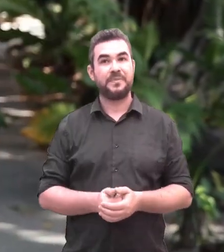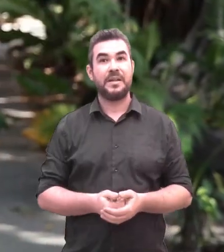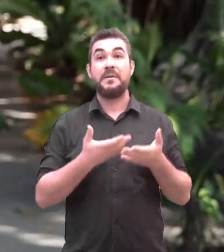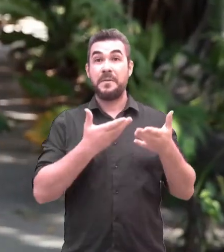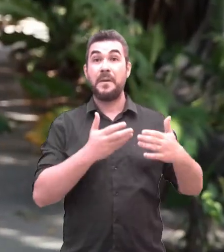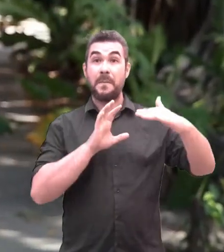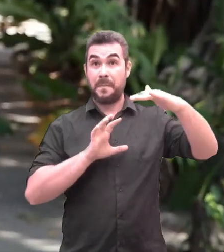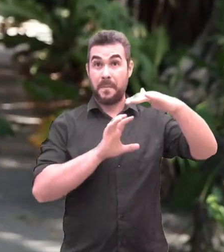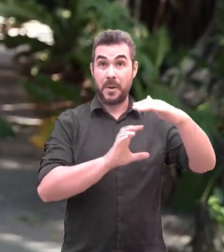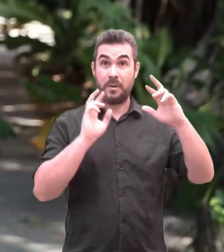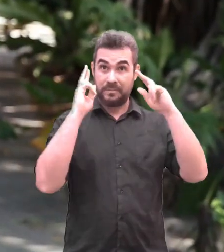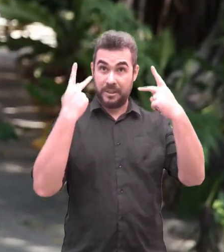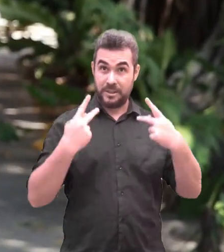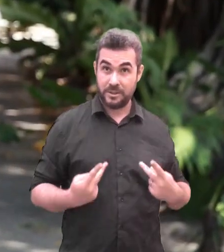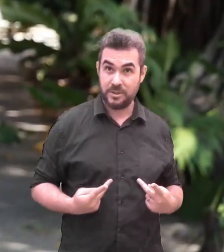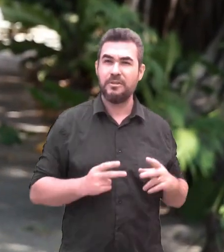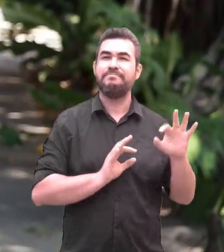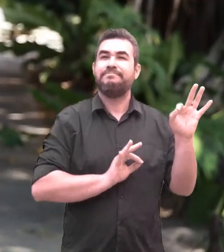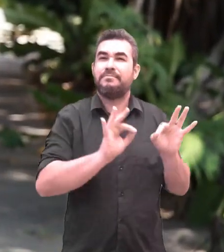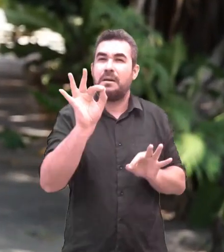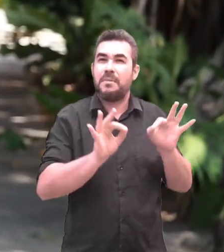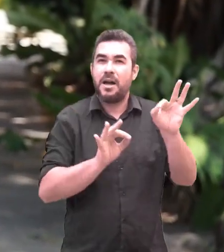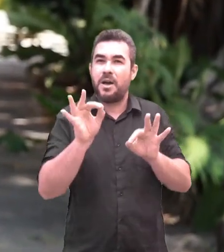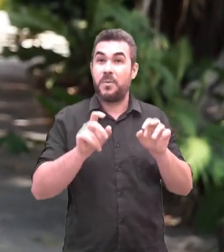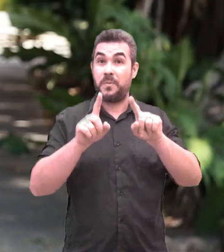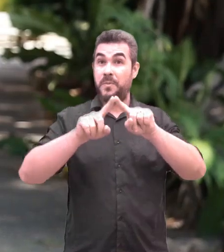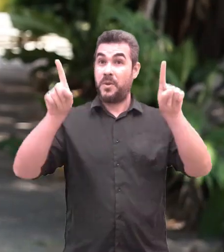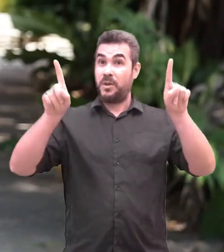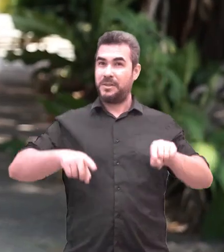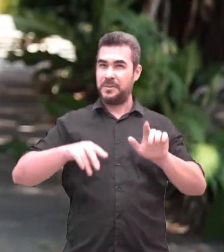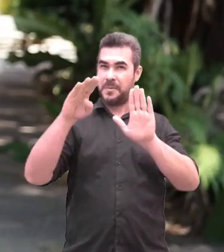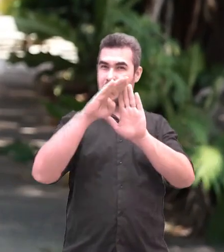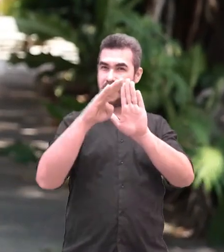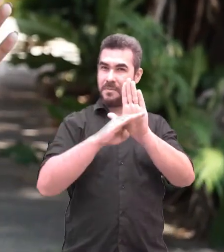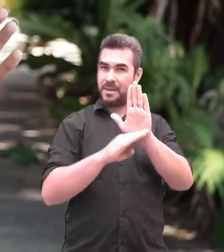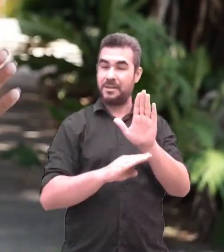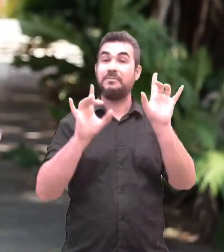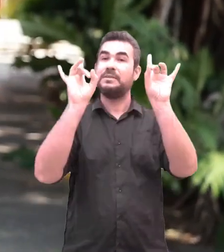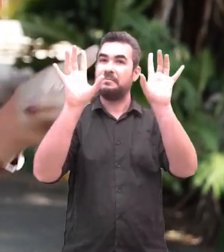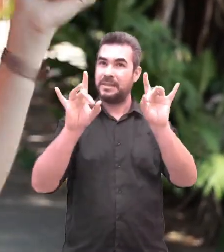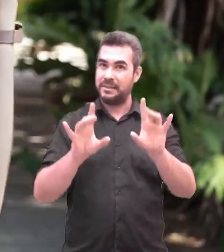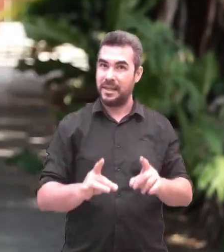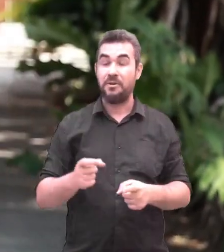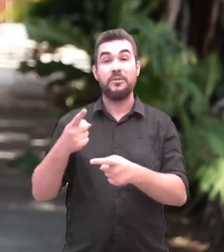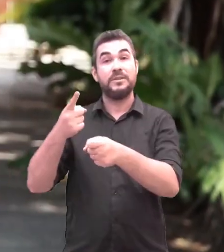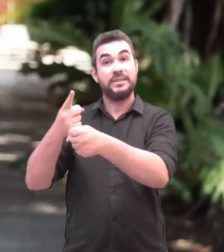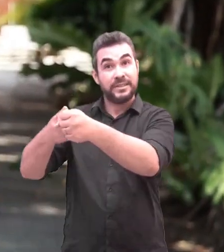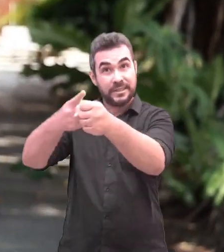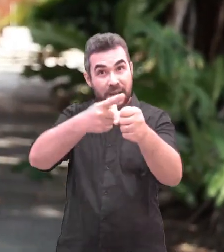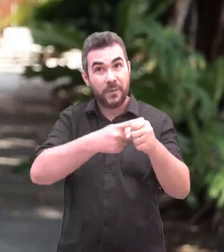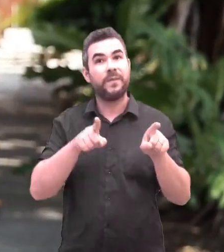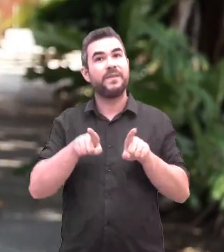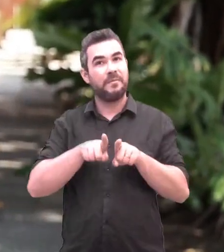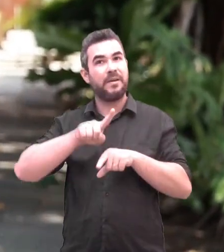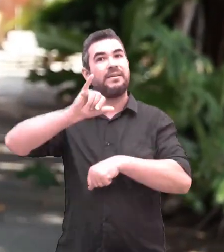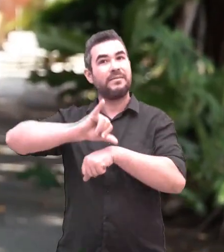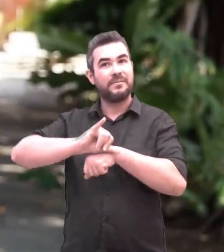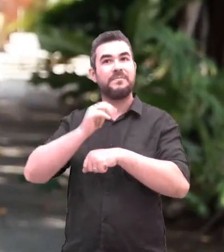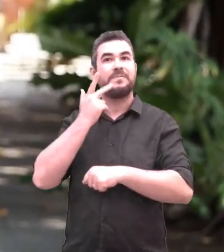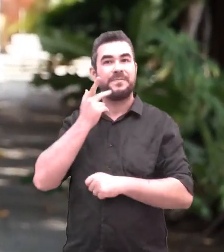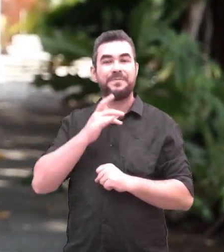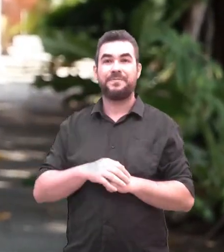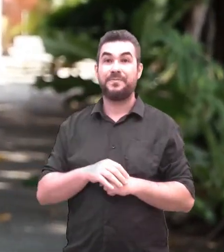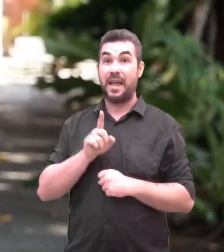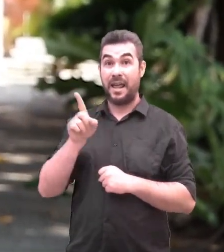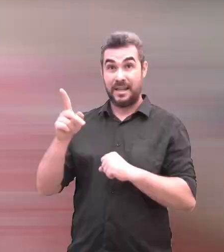Proreitoria de Gestão de Pessoas da UFC preparou uma programação bem especial aí durante todo o mês dos campos de Fortaleza e também do interior do